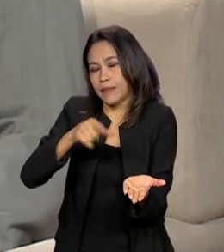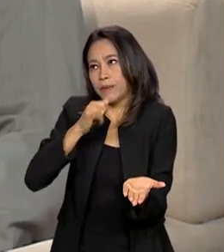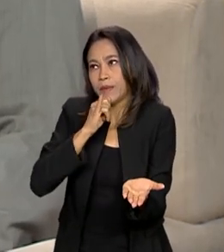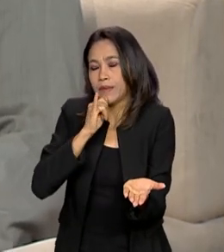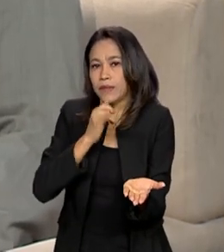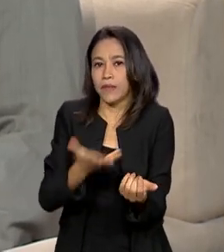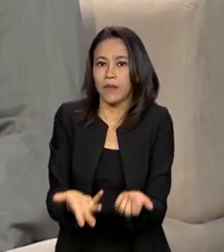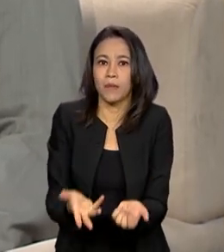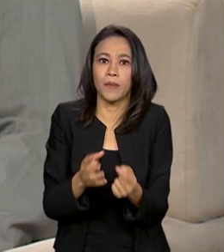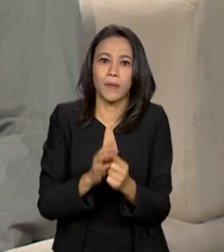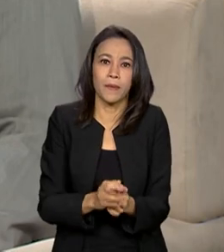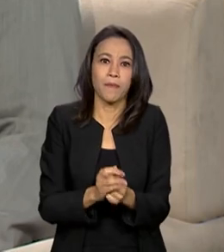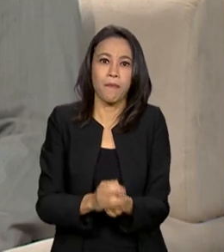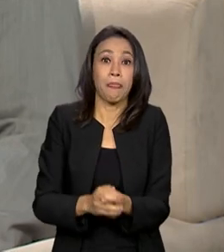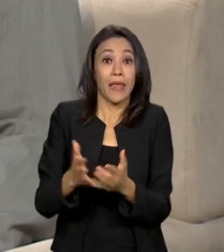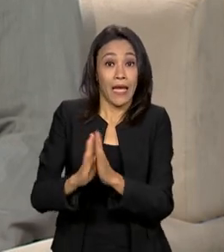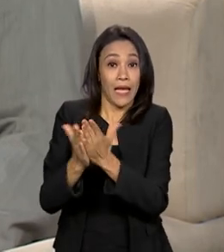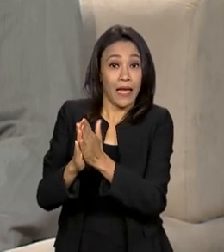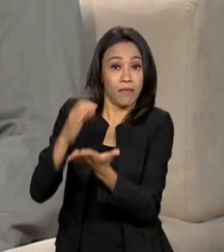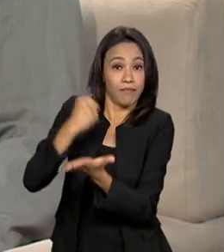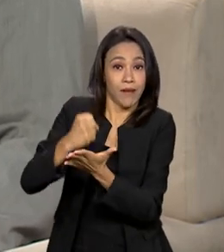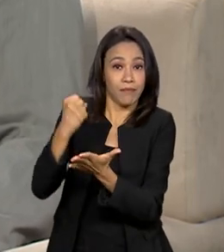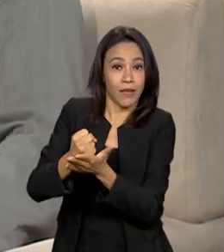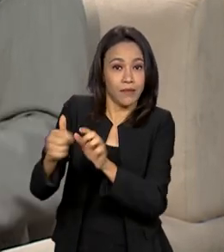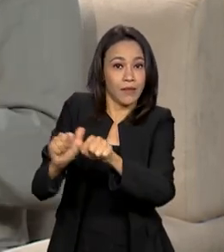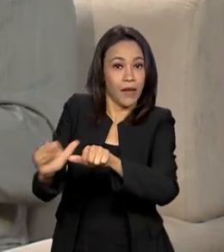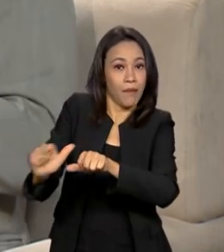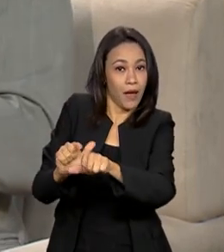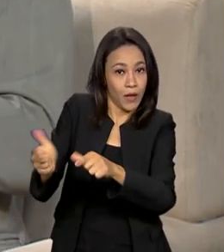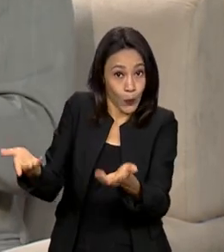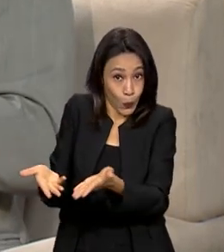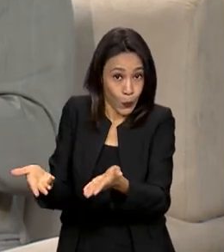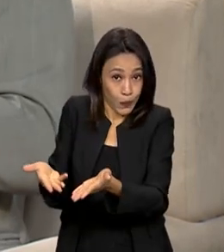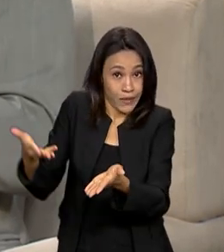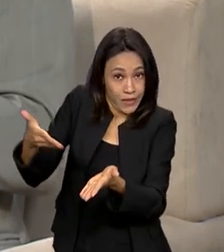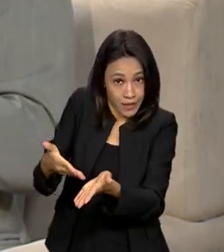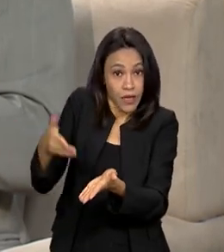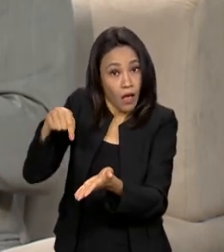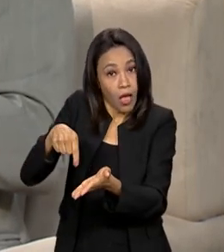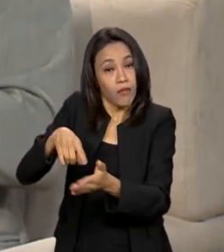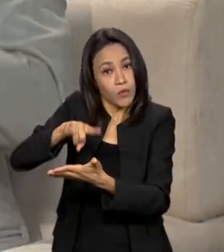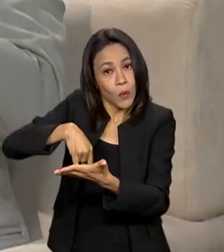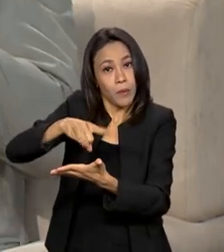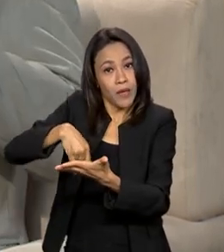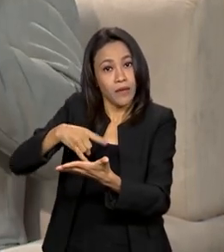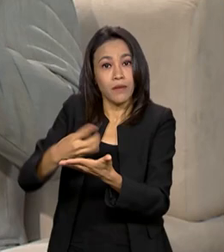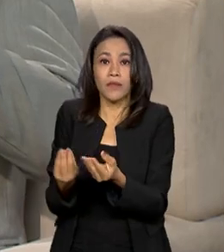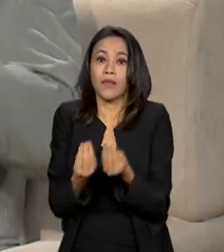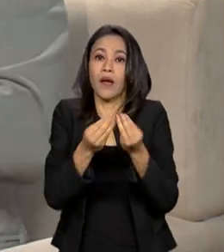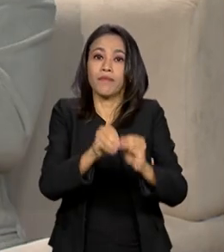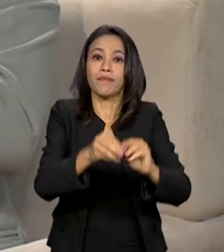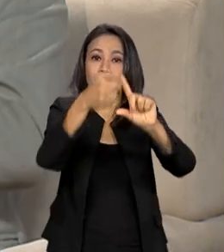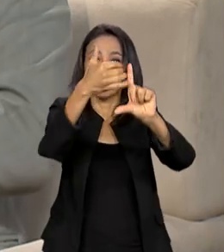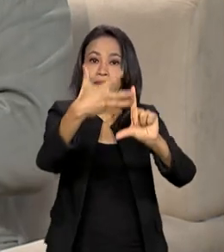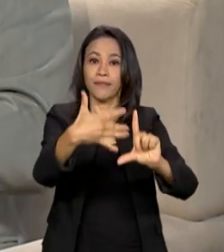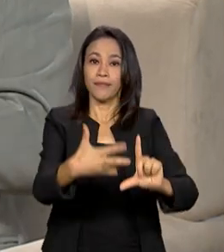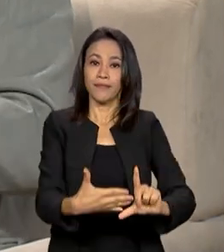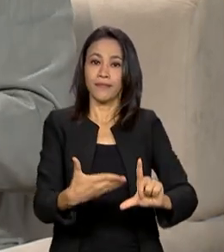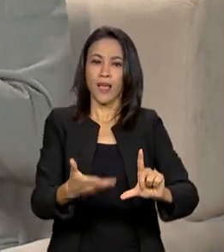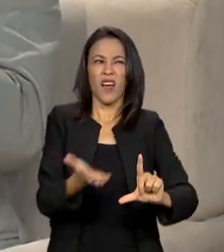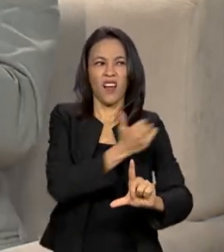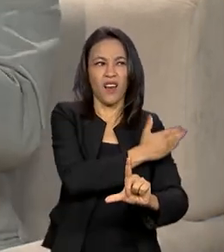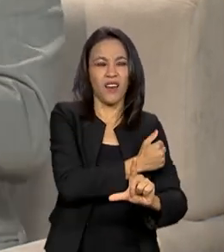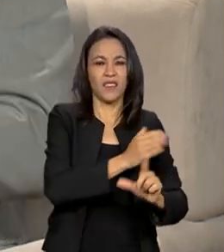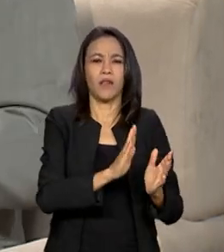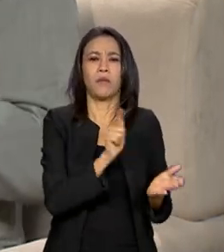exemplo da carteira de trabalho. A carteira de trabalho hoje é um documento que você tira online, né? Antigamente era um